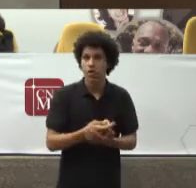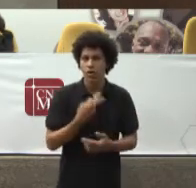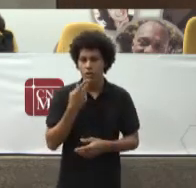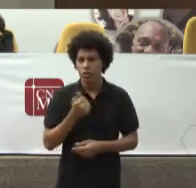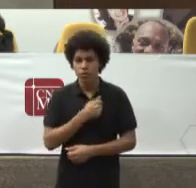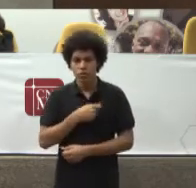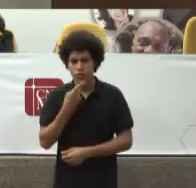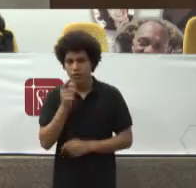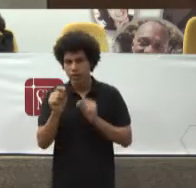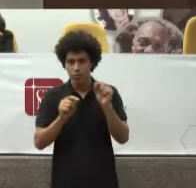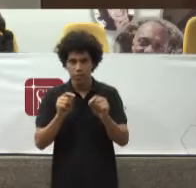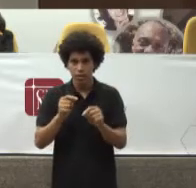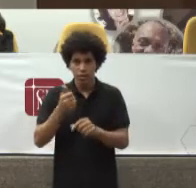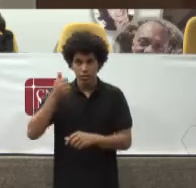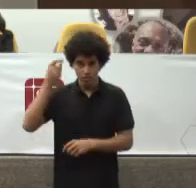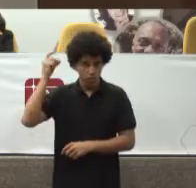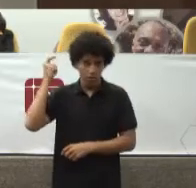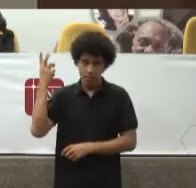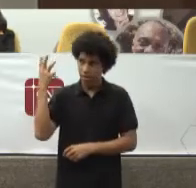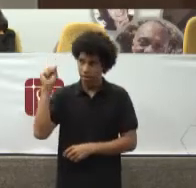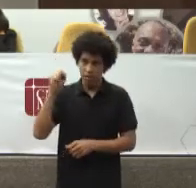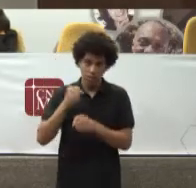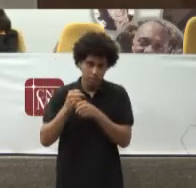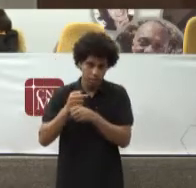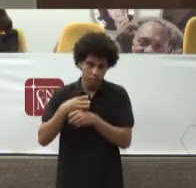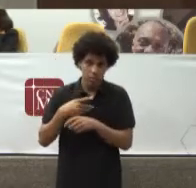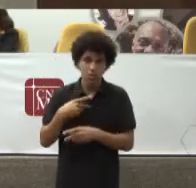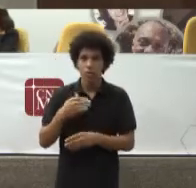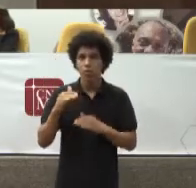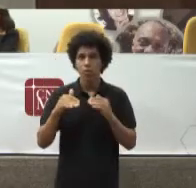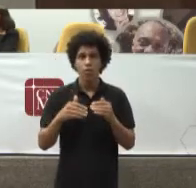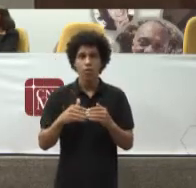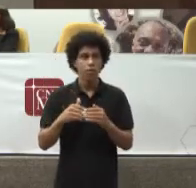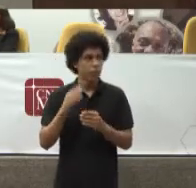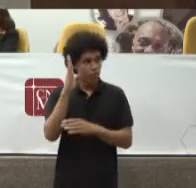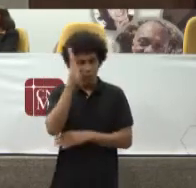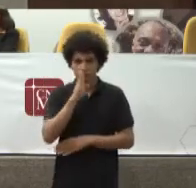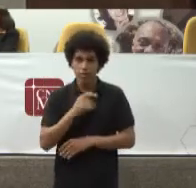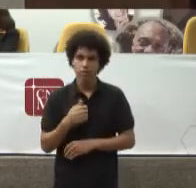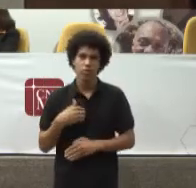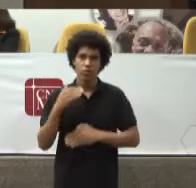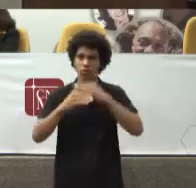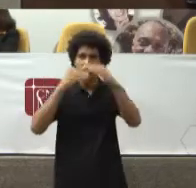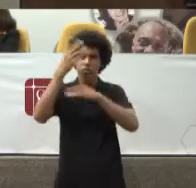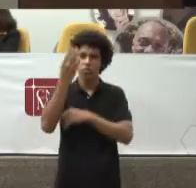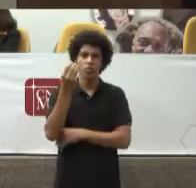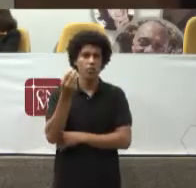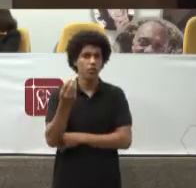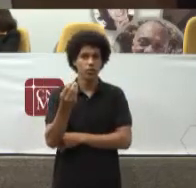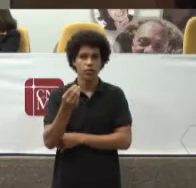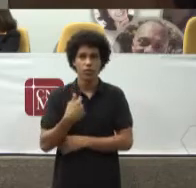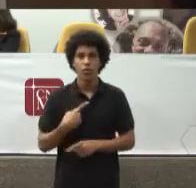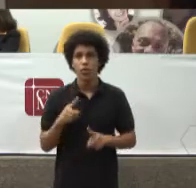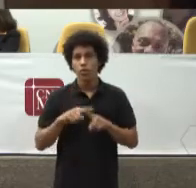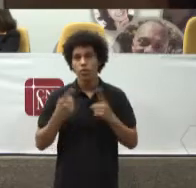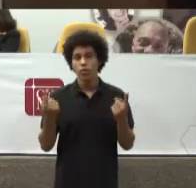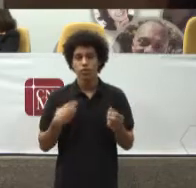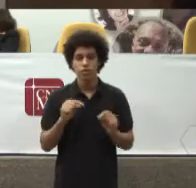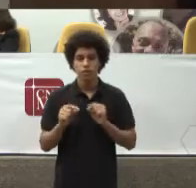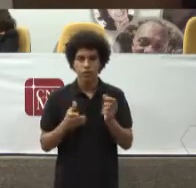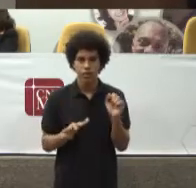nisso Menos em saneamento E água Apesar de ter avançado Um pouco Mas muito mais Em medicamento E segurança E qualidade E